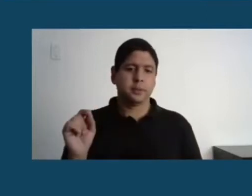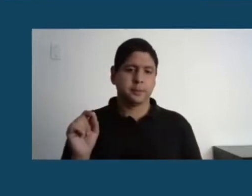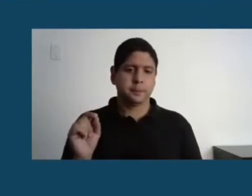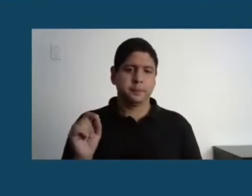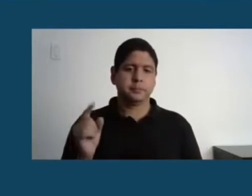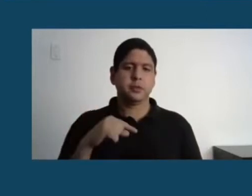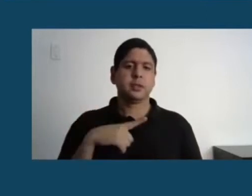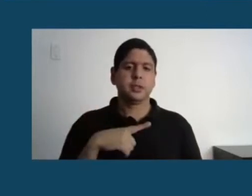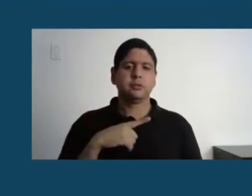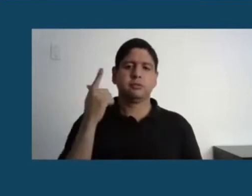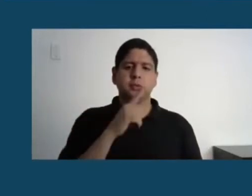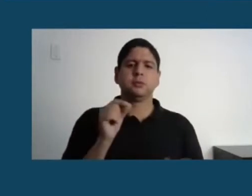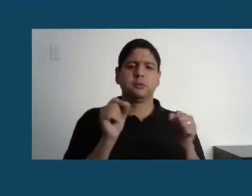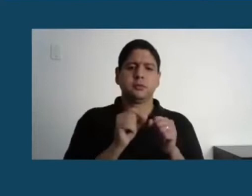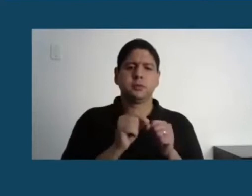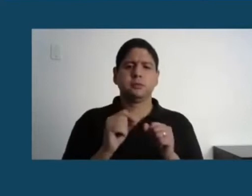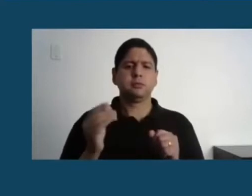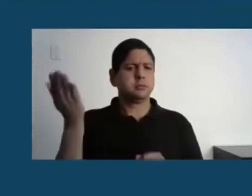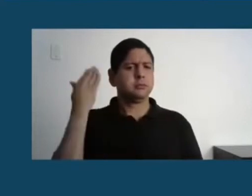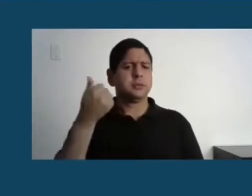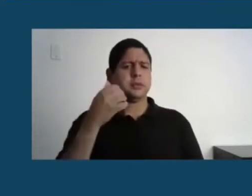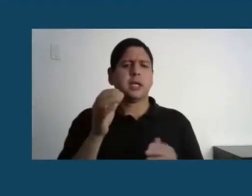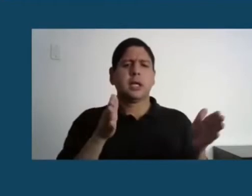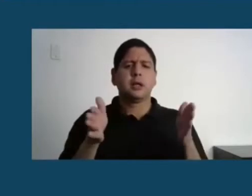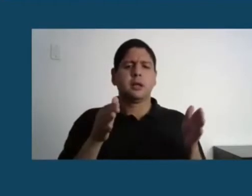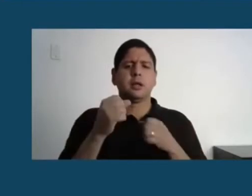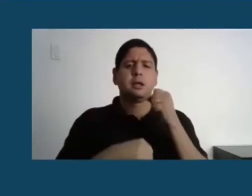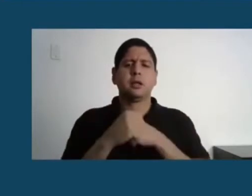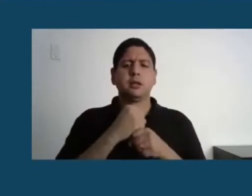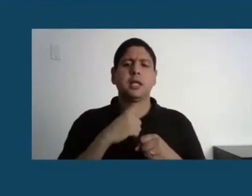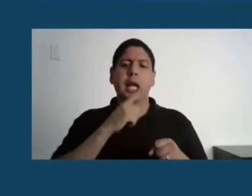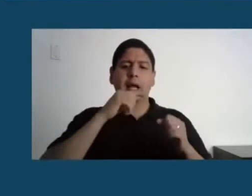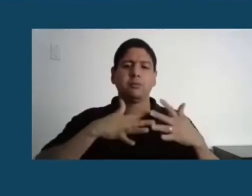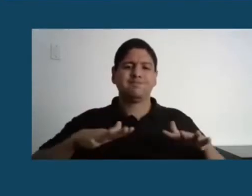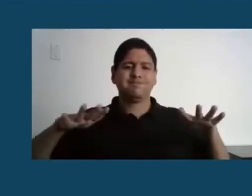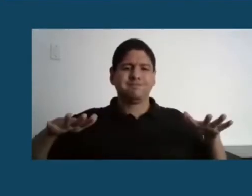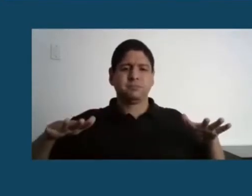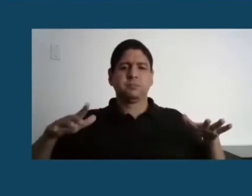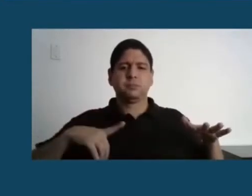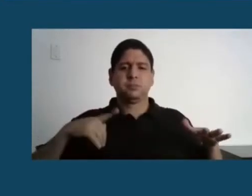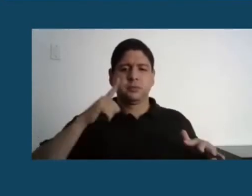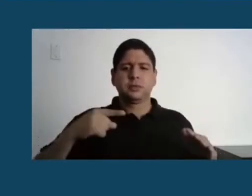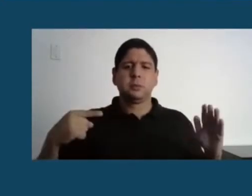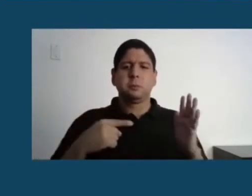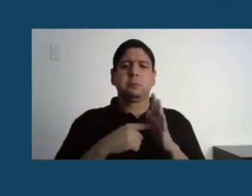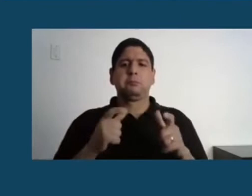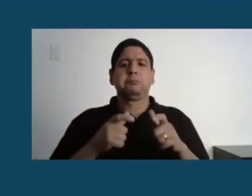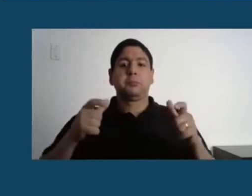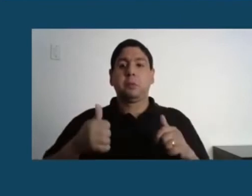temos feito nas últimas décadas, o tanque oceânico que lá existe já foi o maior do mundo, é um dos maiores do mundo,